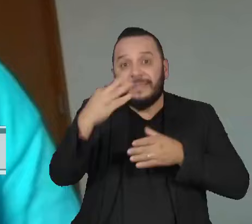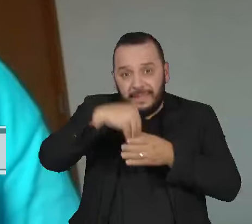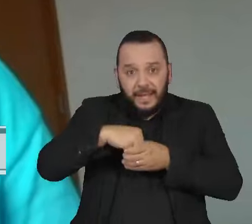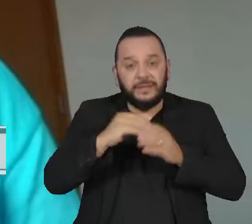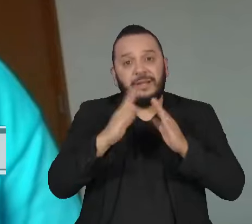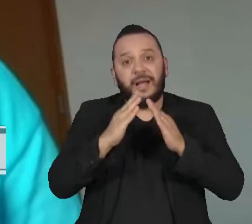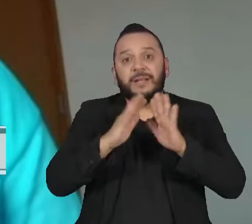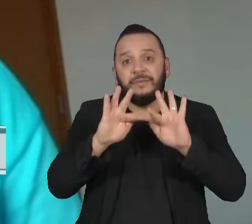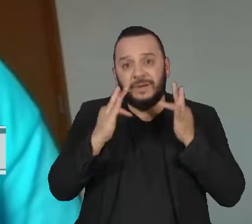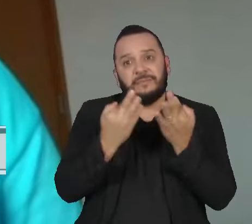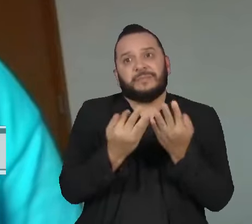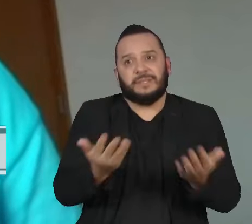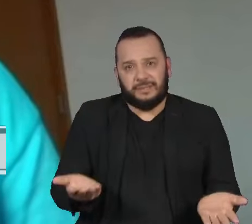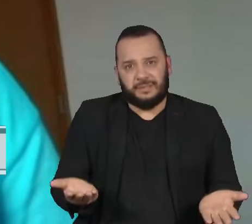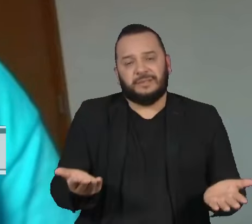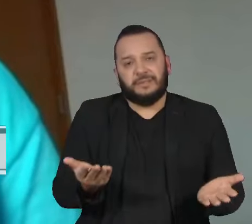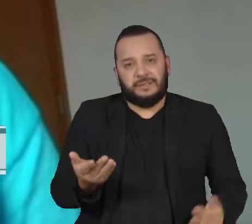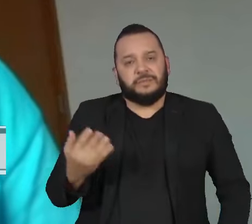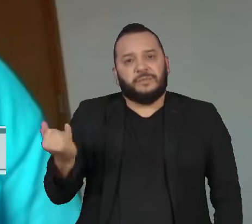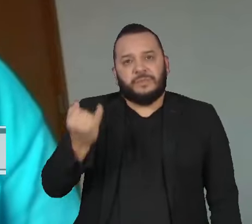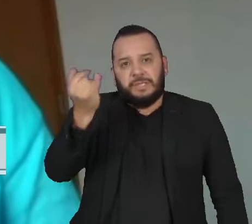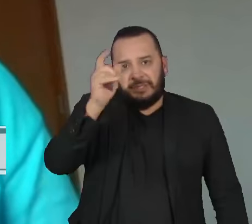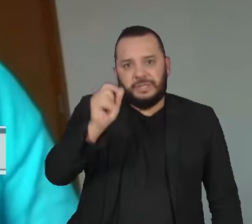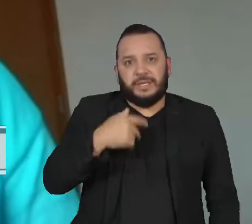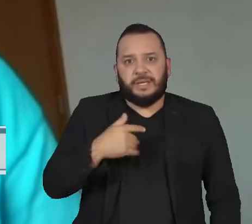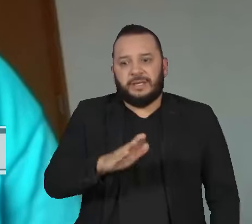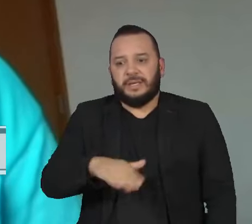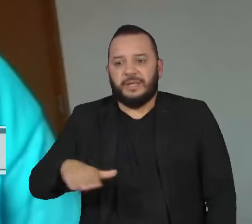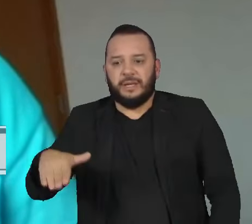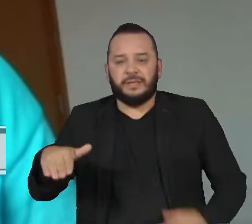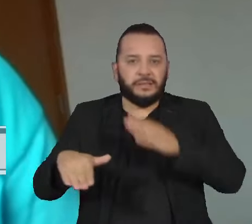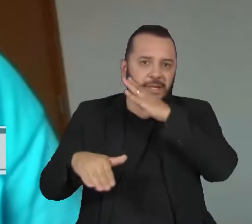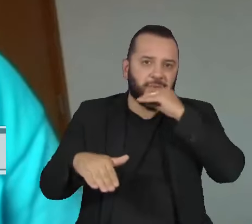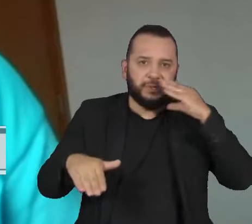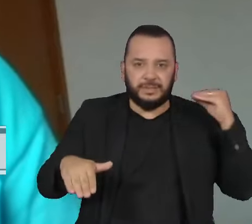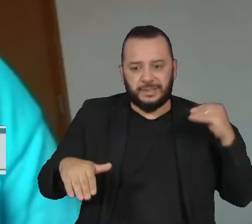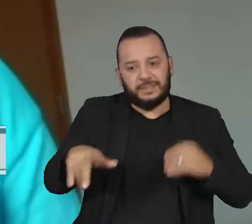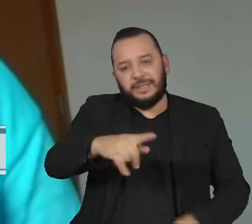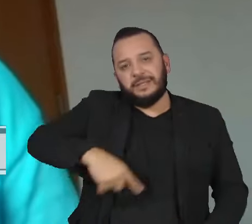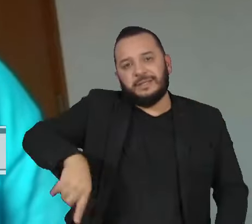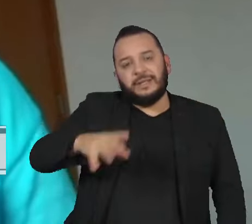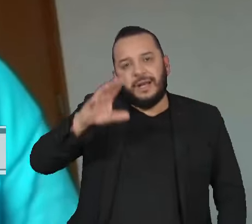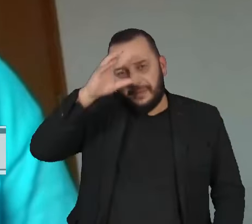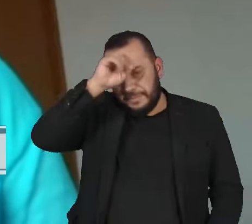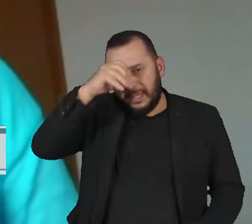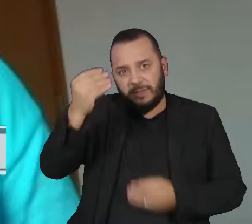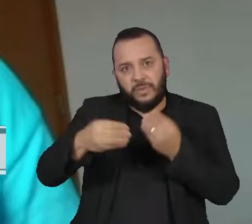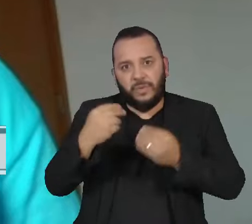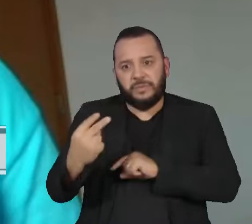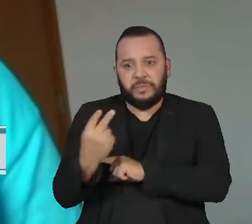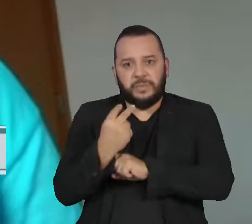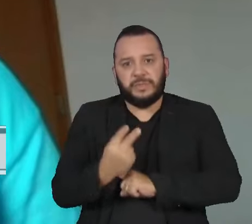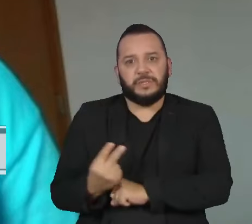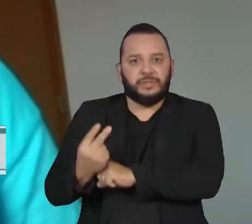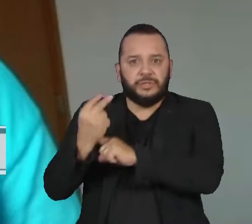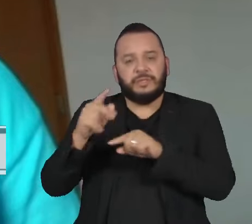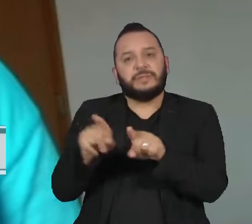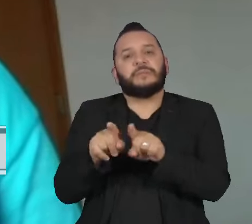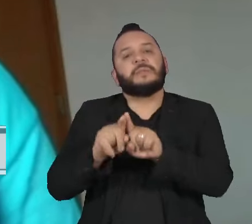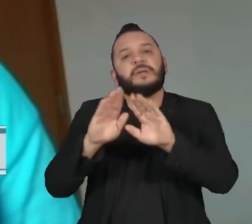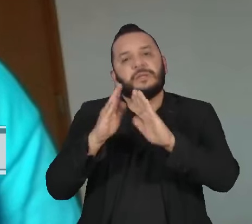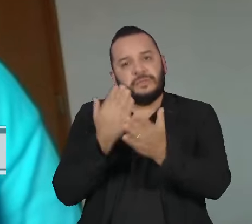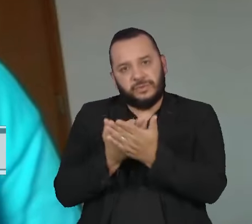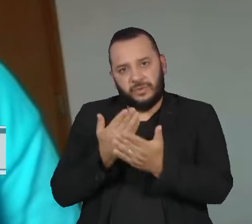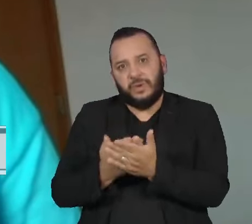de casa. Então, é muito importante que as crianças e adolescentes aprendam sobre como se proteger. A escola tem um papel